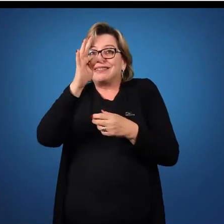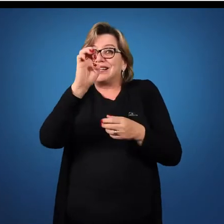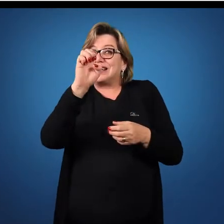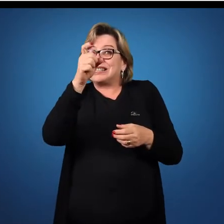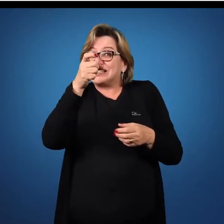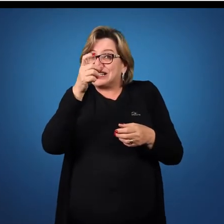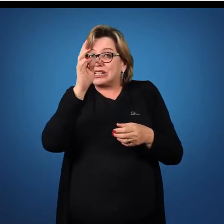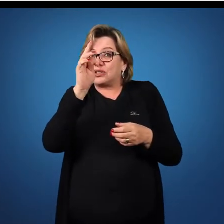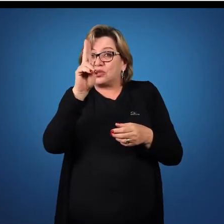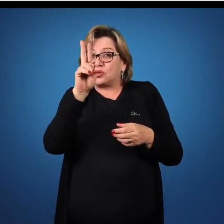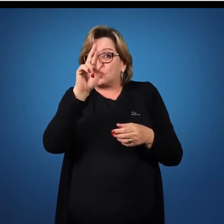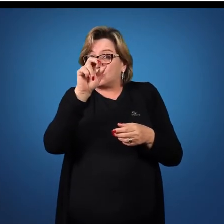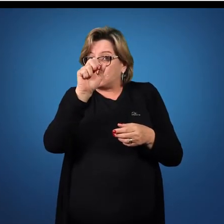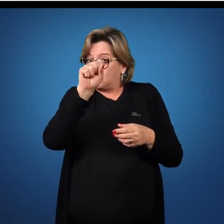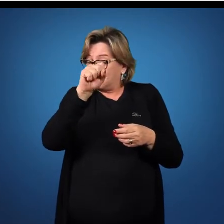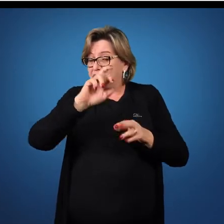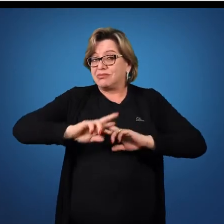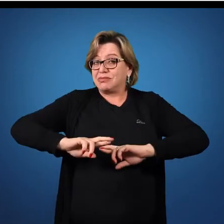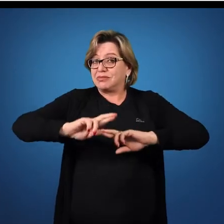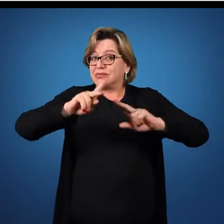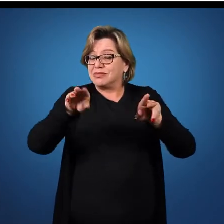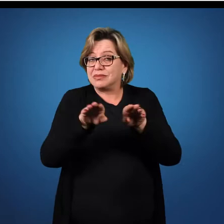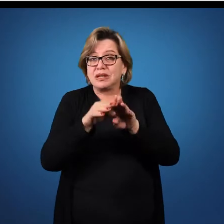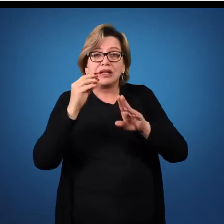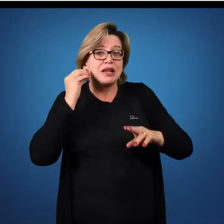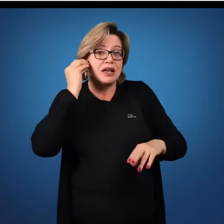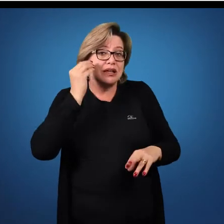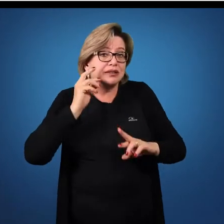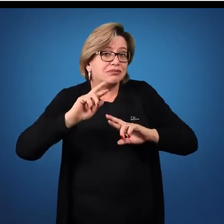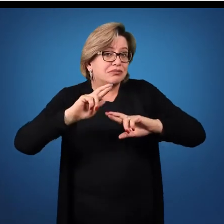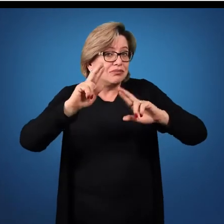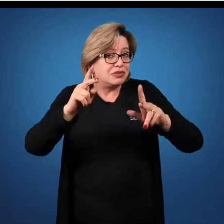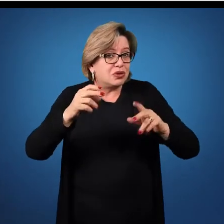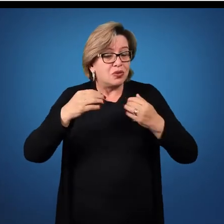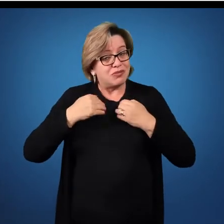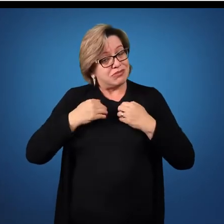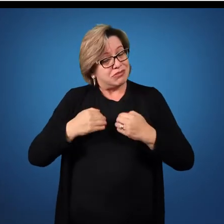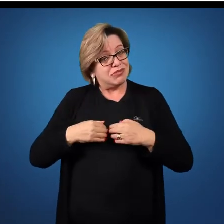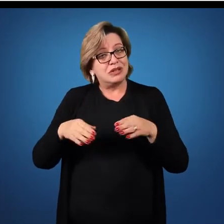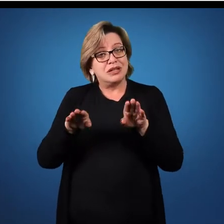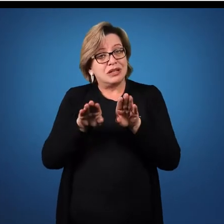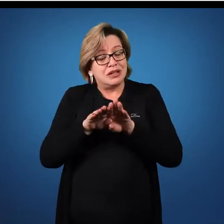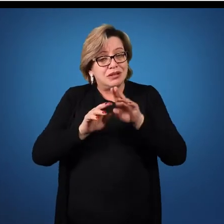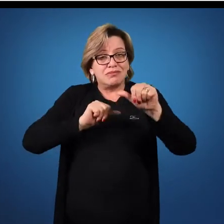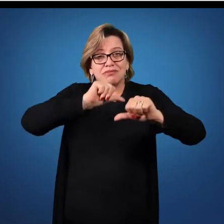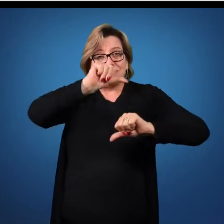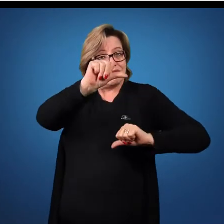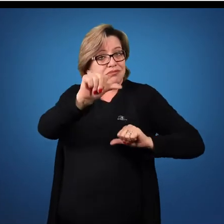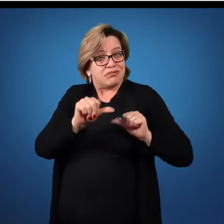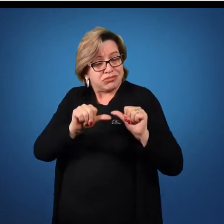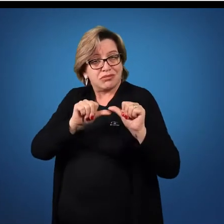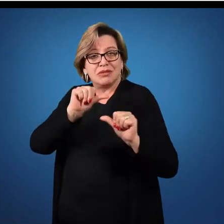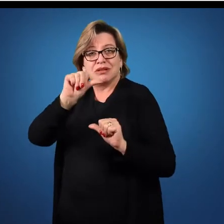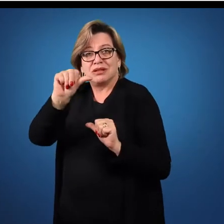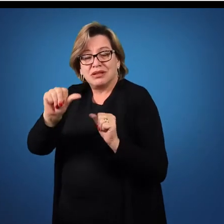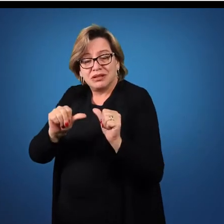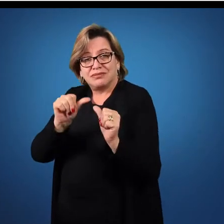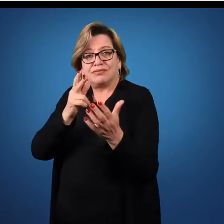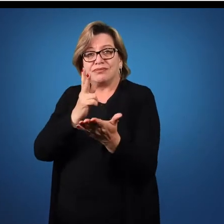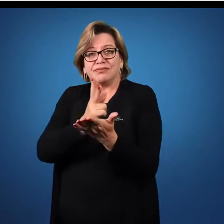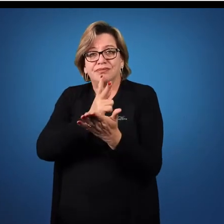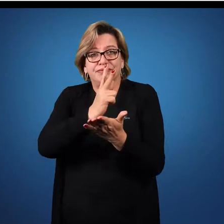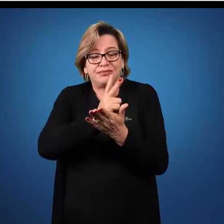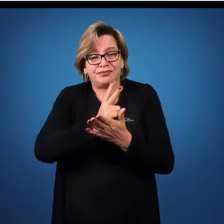e temos experiências diferentes, o nosso corpo também muda. Ele se altera em decorrência desse ambiente.